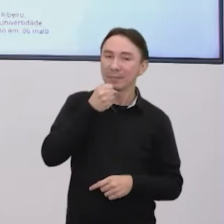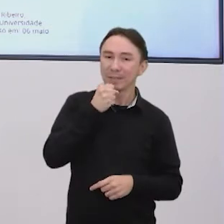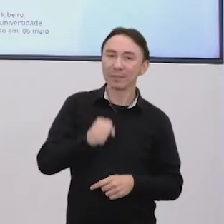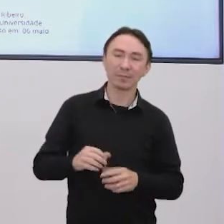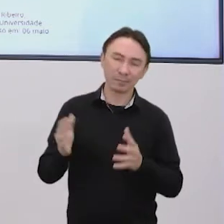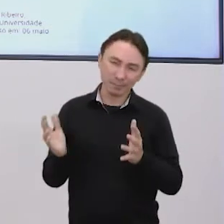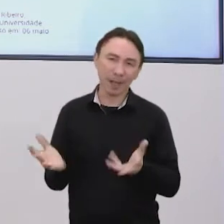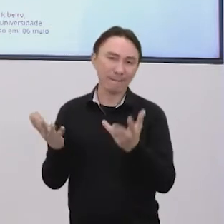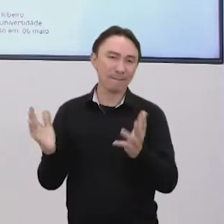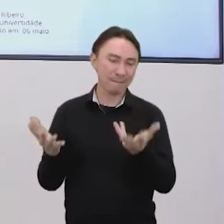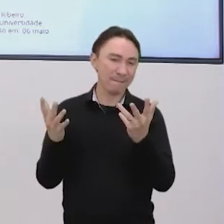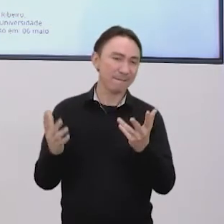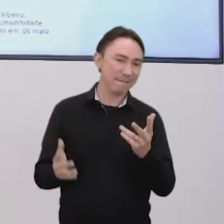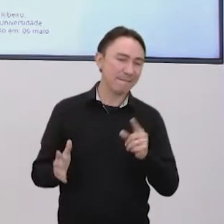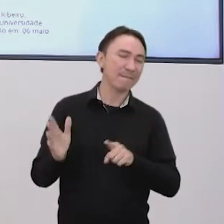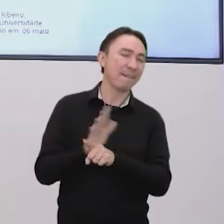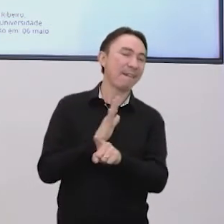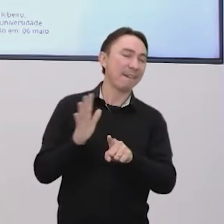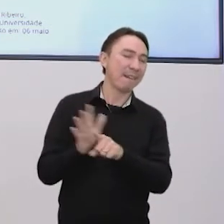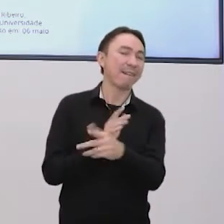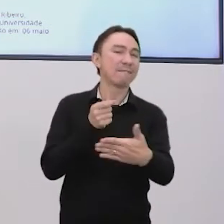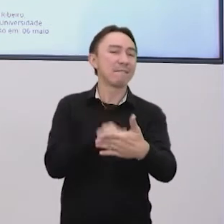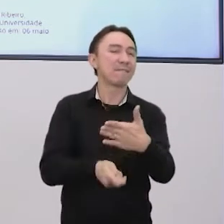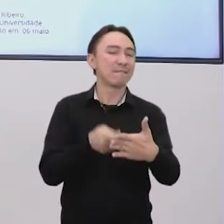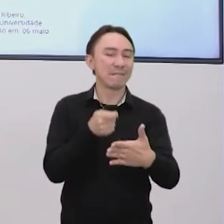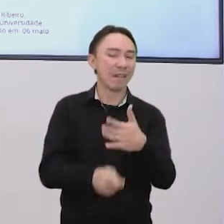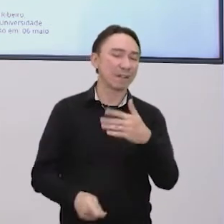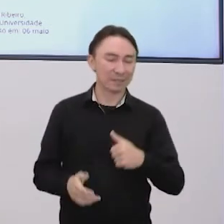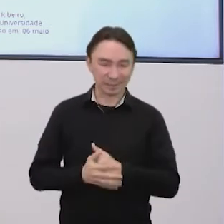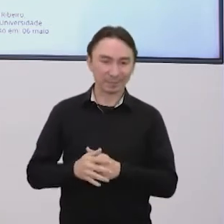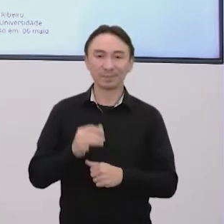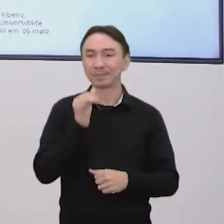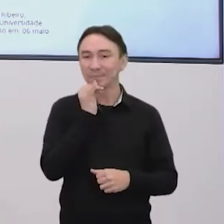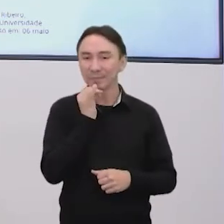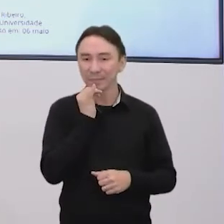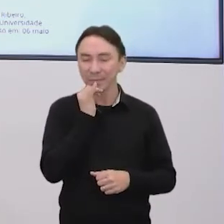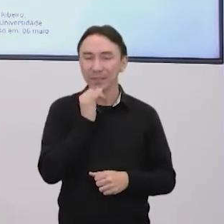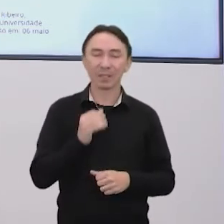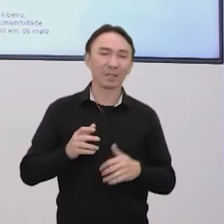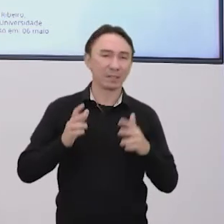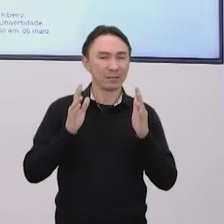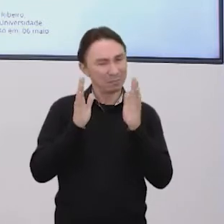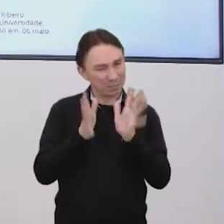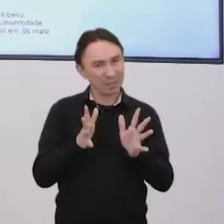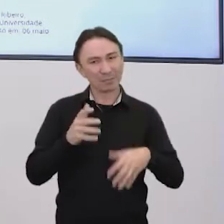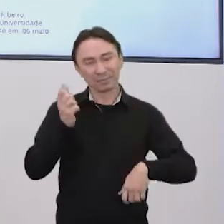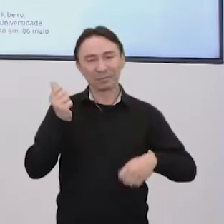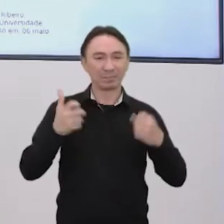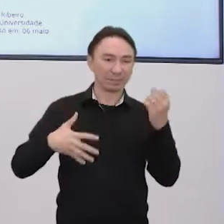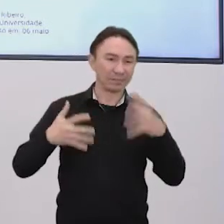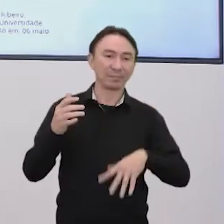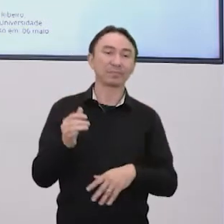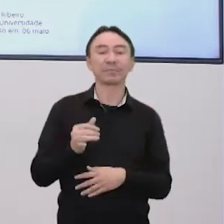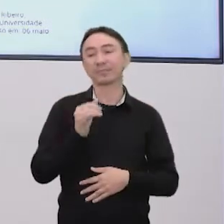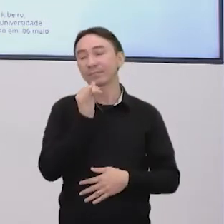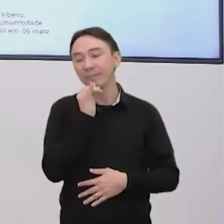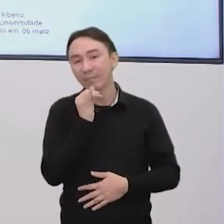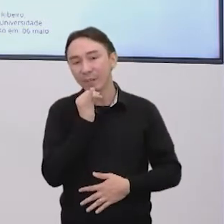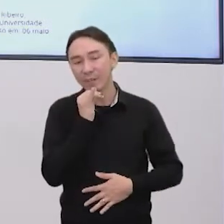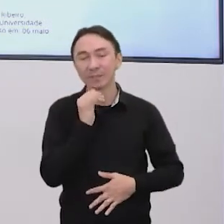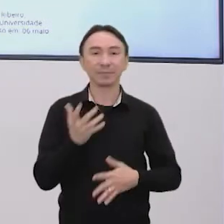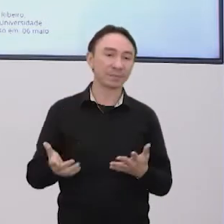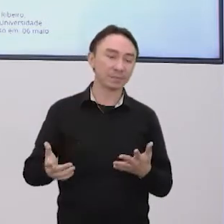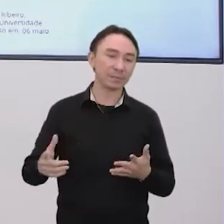vendo o que a gente pode falar sobre alternativas. A gente já falou que quando a gente tem só um tipo de